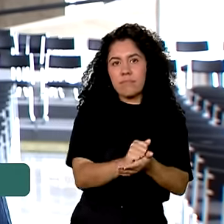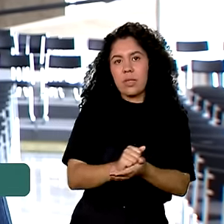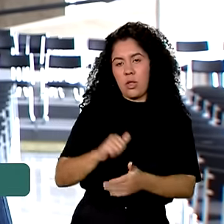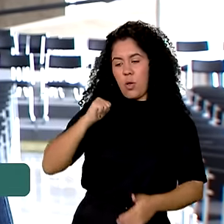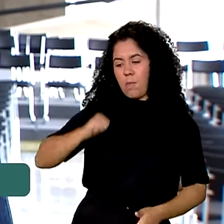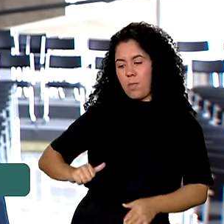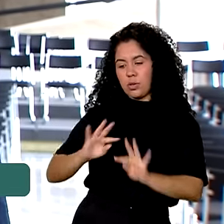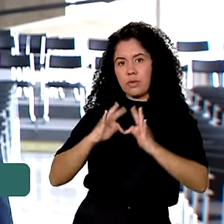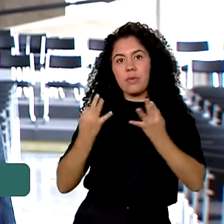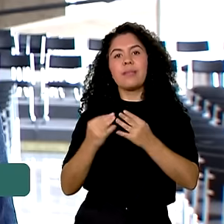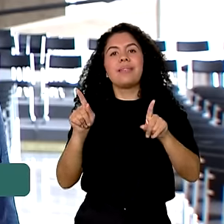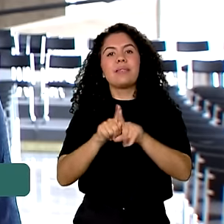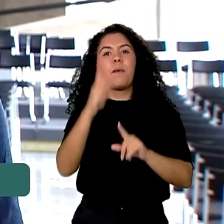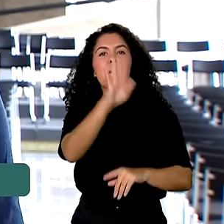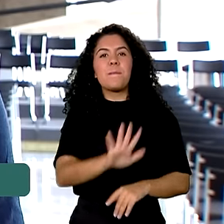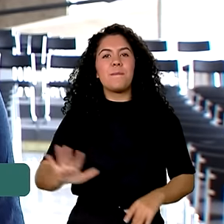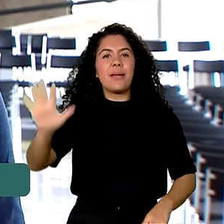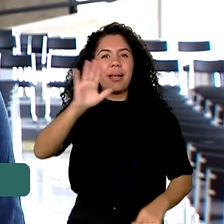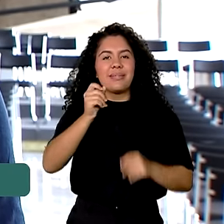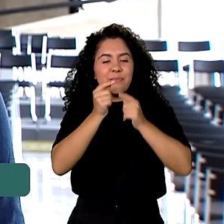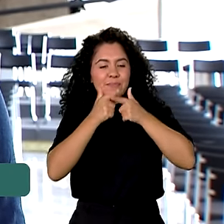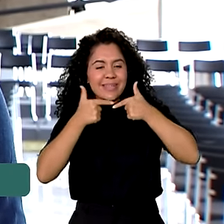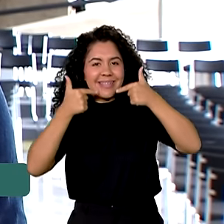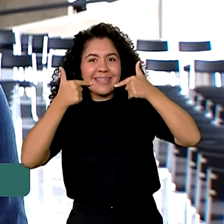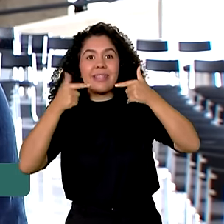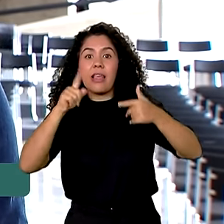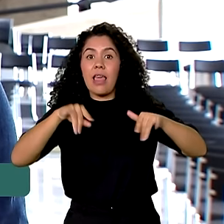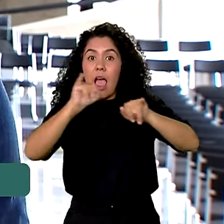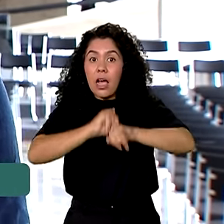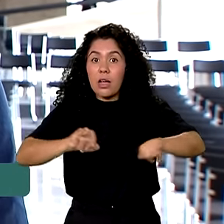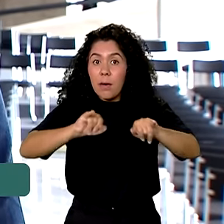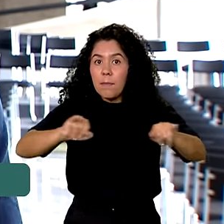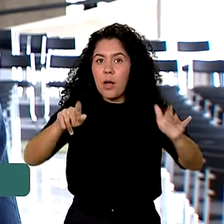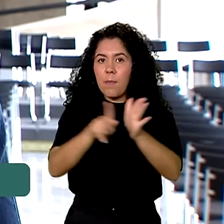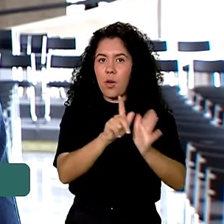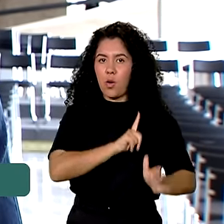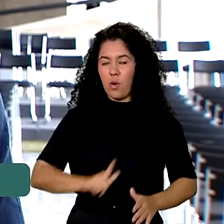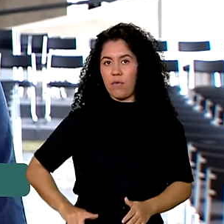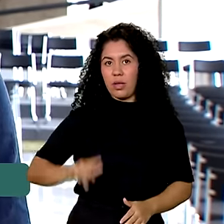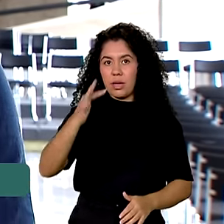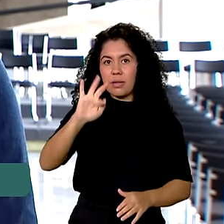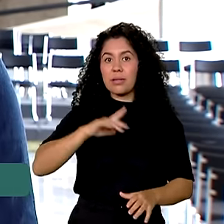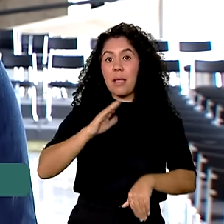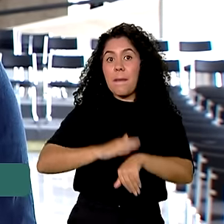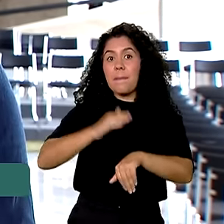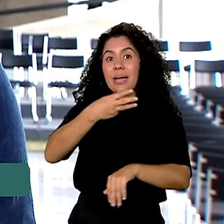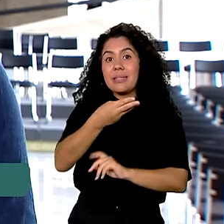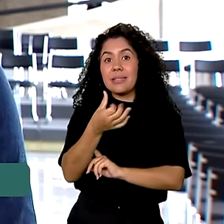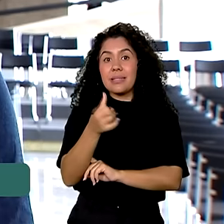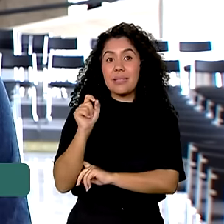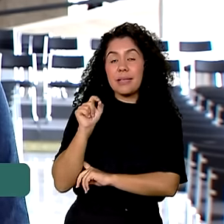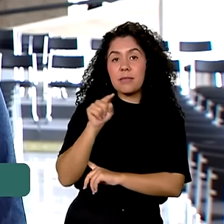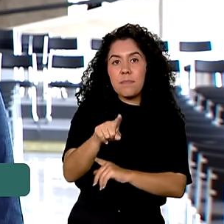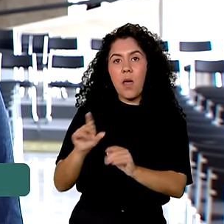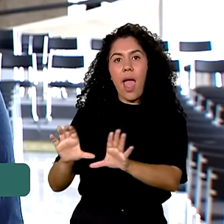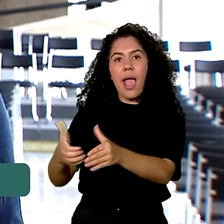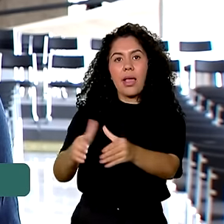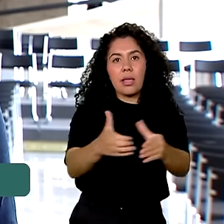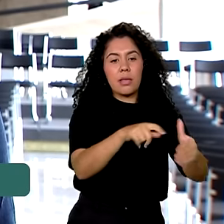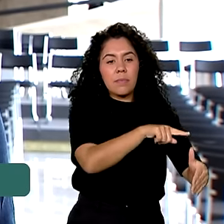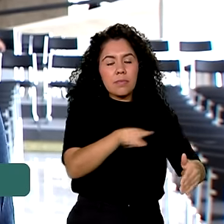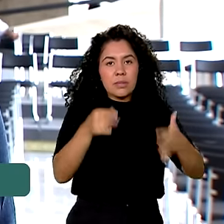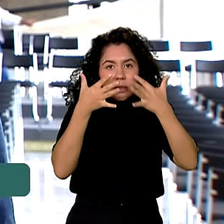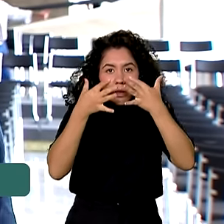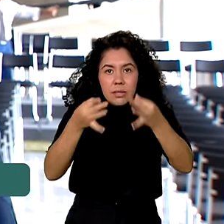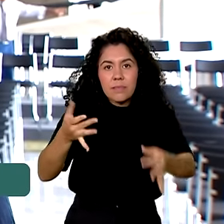Sorridente, campanha do governo federal, que tem mais de 36 mil equipes credenciadas para o cuidado da saúde